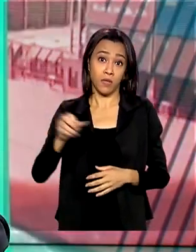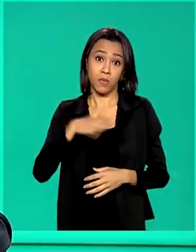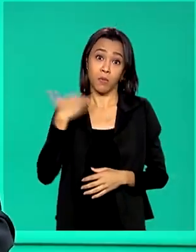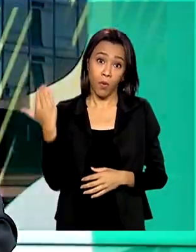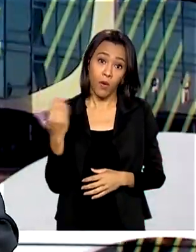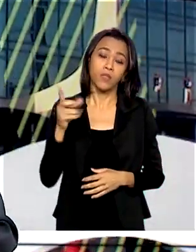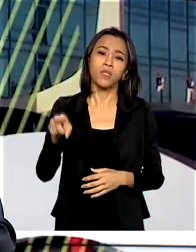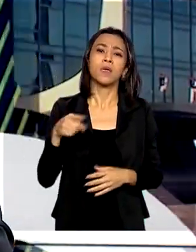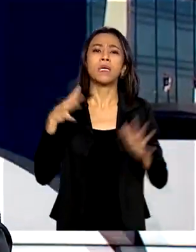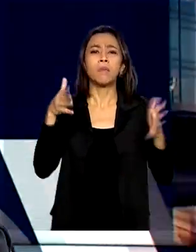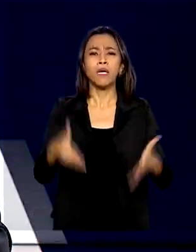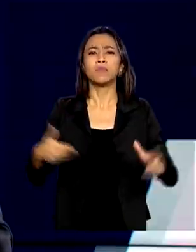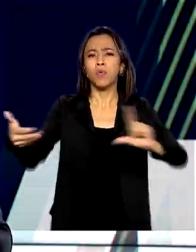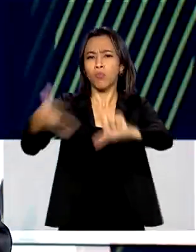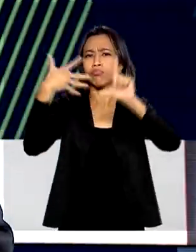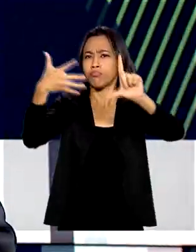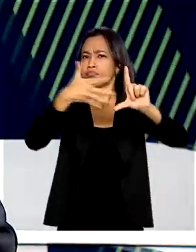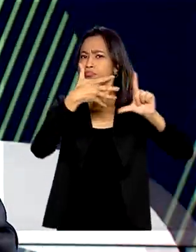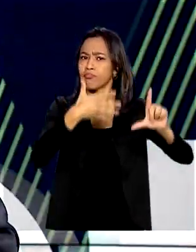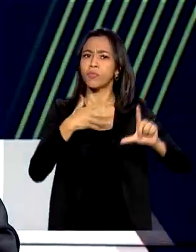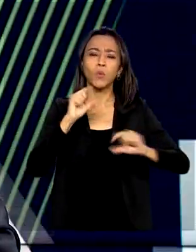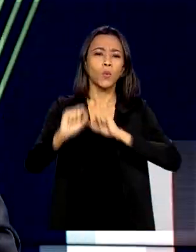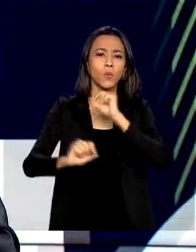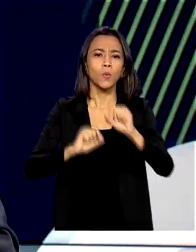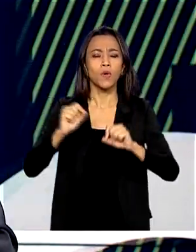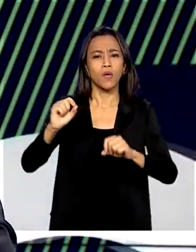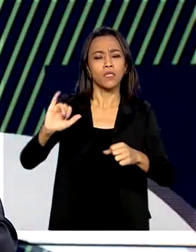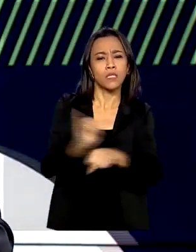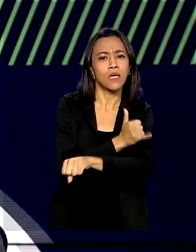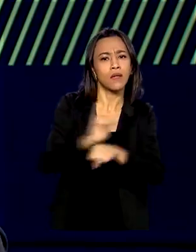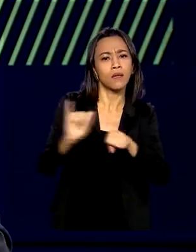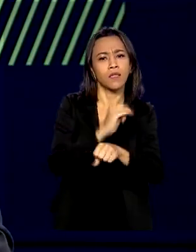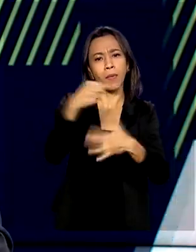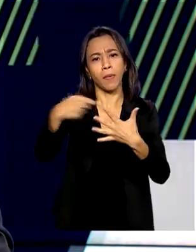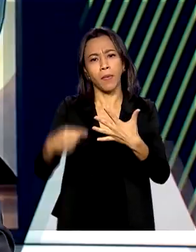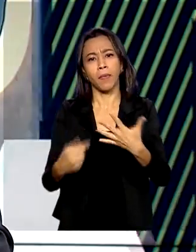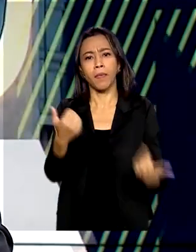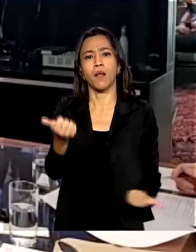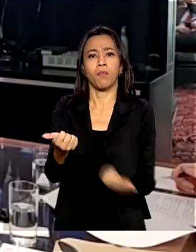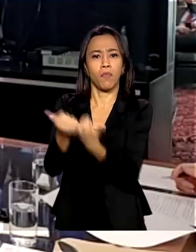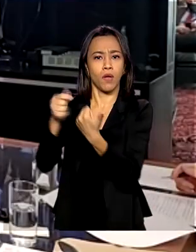de uma videoconferência sobre ações de socorro ao povo libanês.